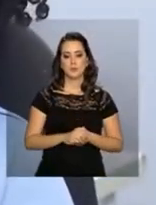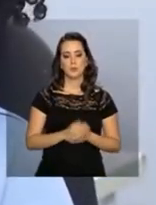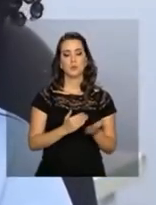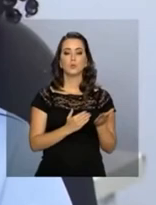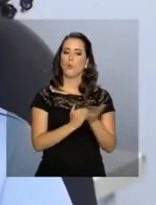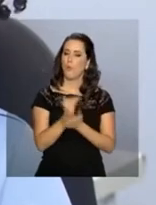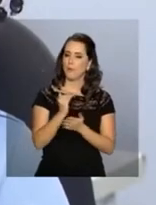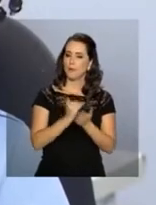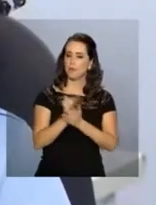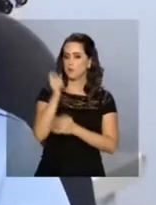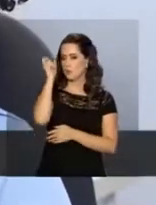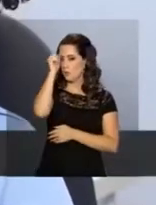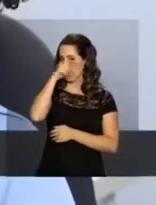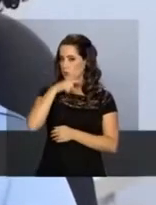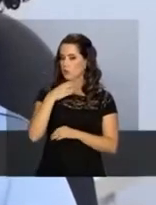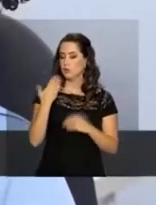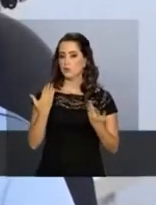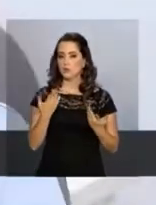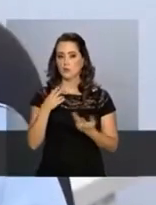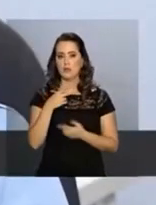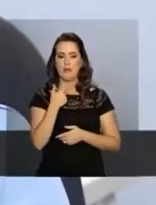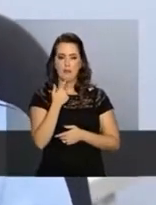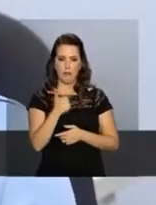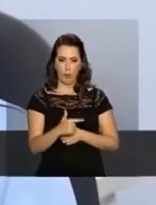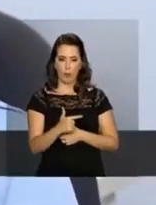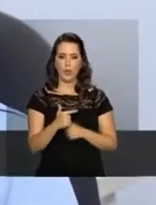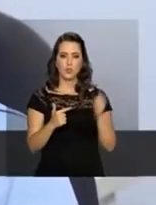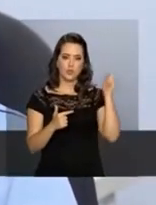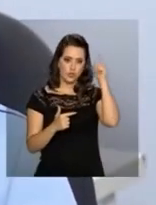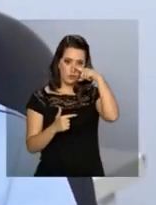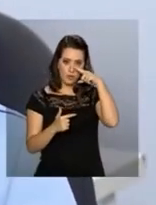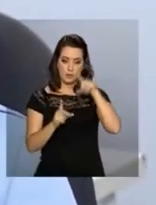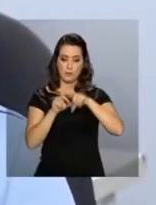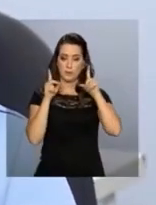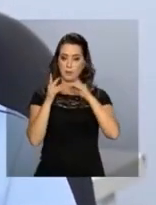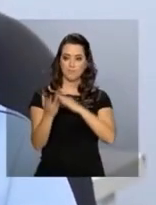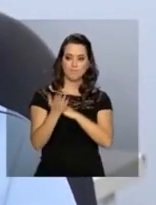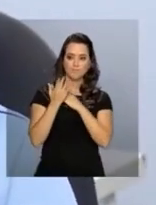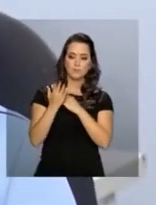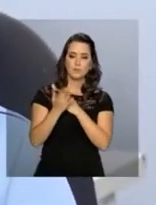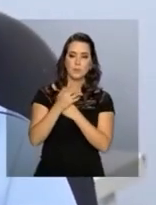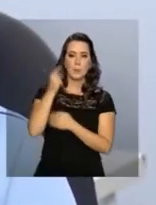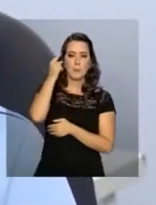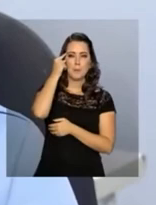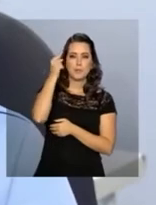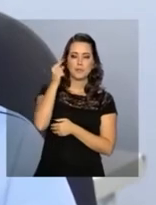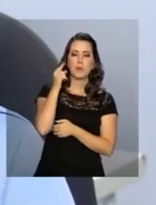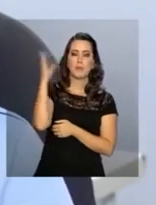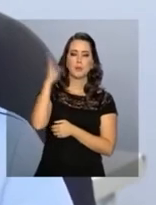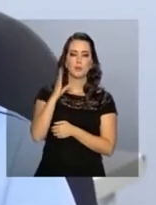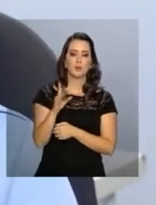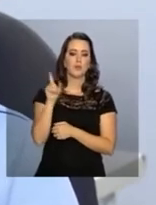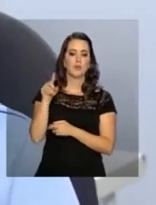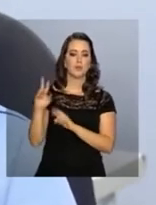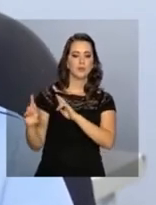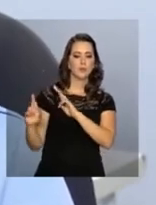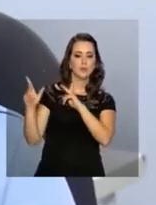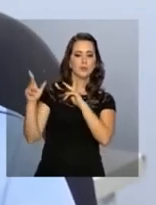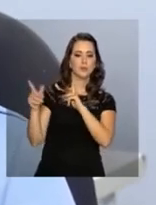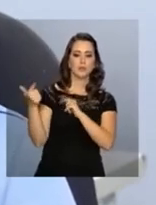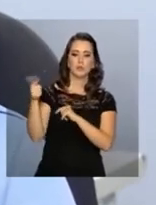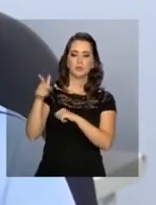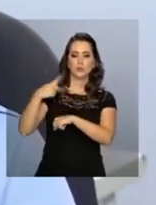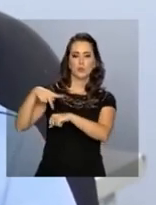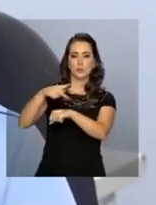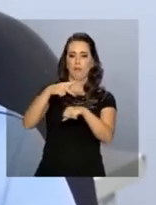não foi fácil. Foi um pouco difícil com a língua. O que me ajudou, o pensamento do brasileiro é um pouco diferente do